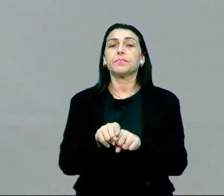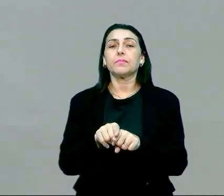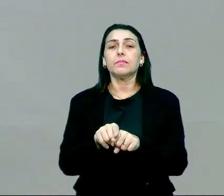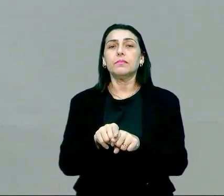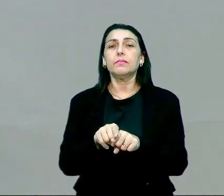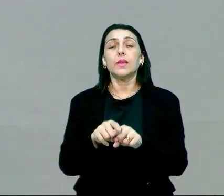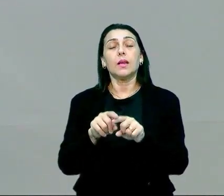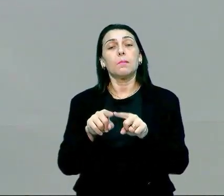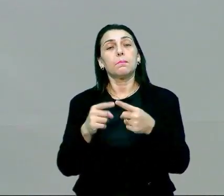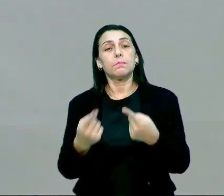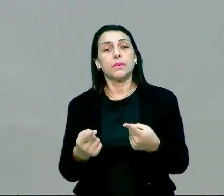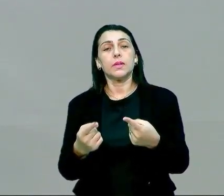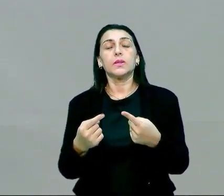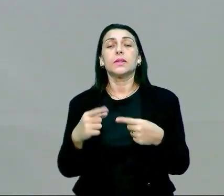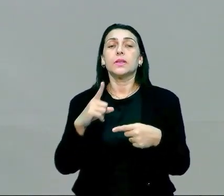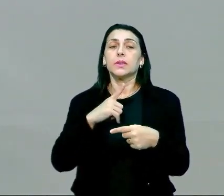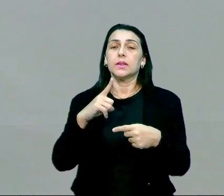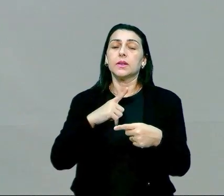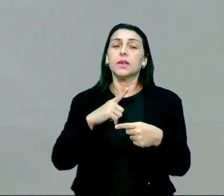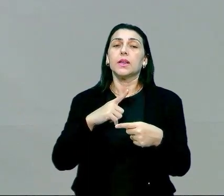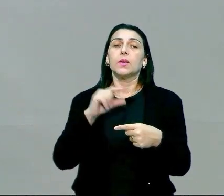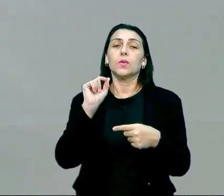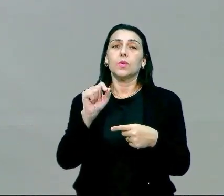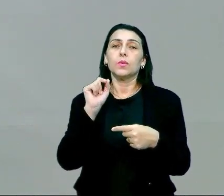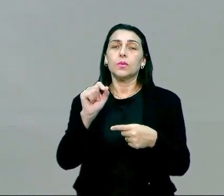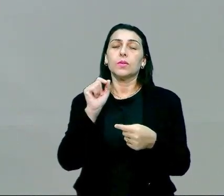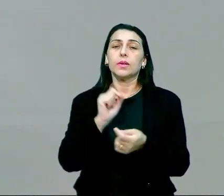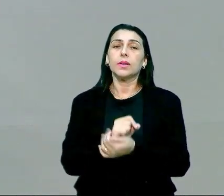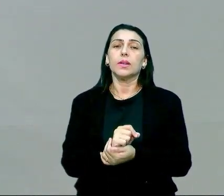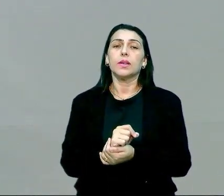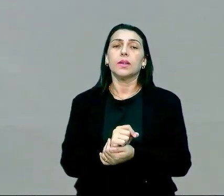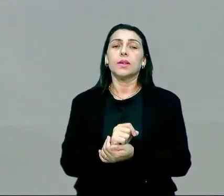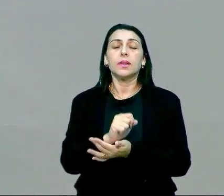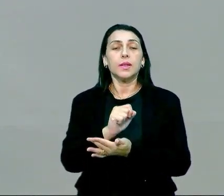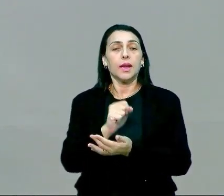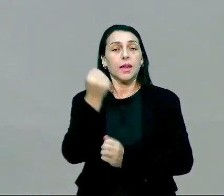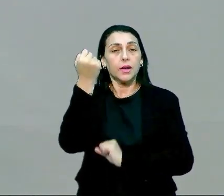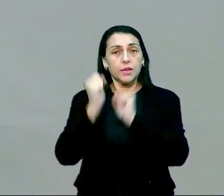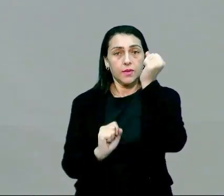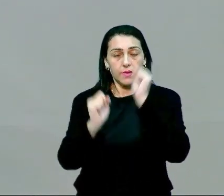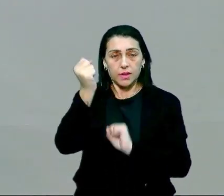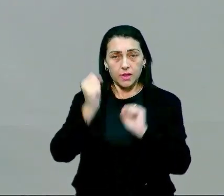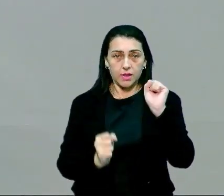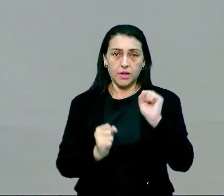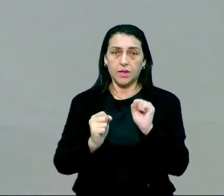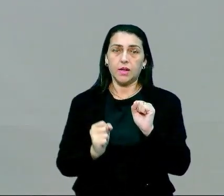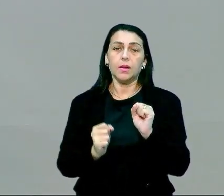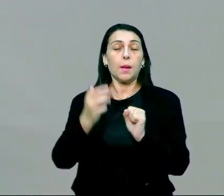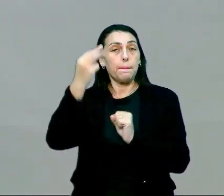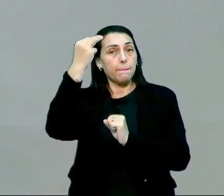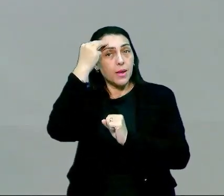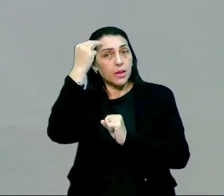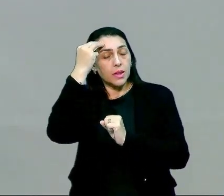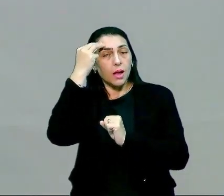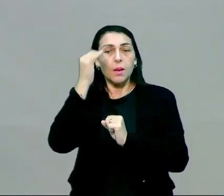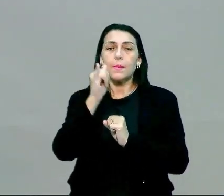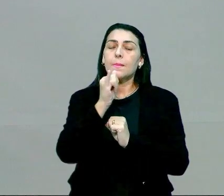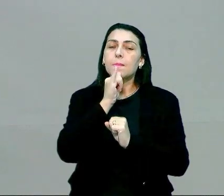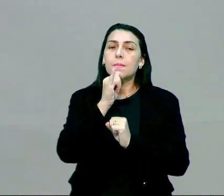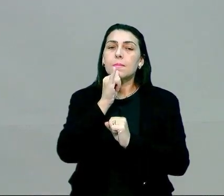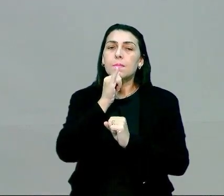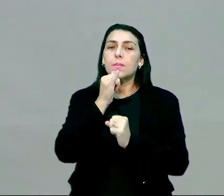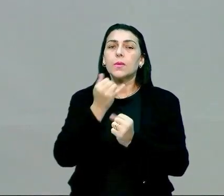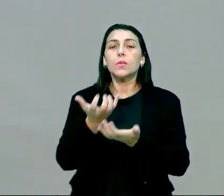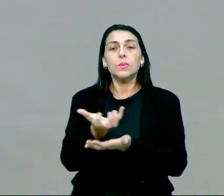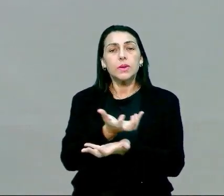e tudo mais. Porém, agora também a tem esse direcionamento da atividade física como benefício para a saúde mental. Por exemplo, ali o